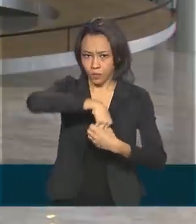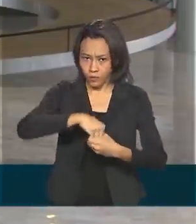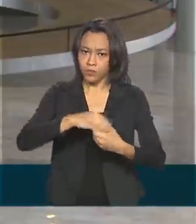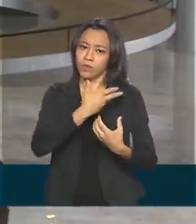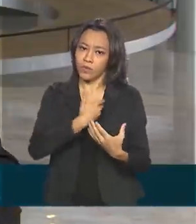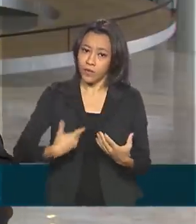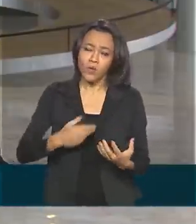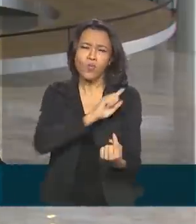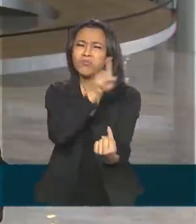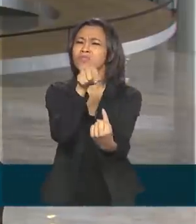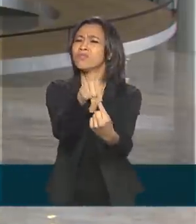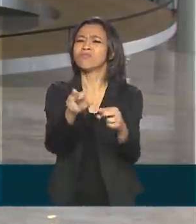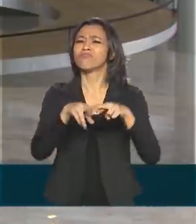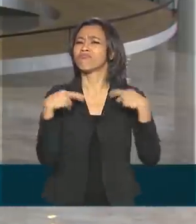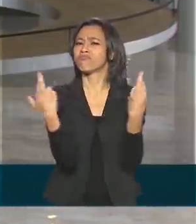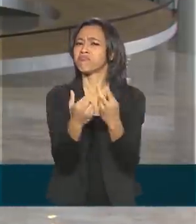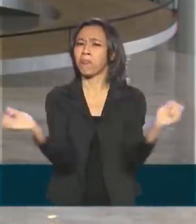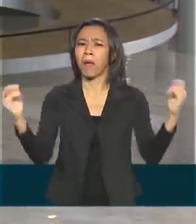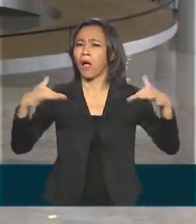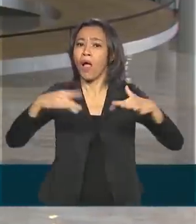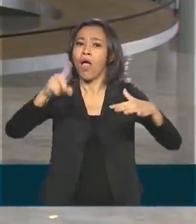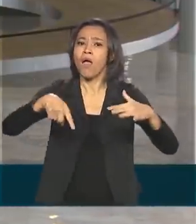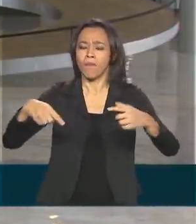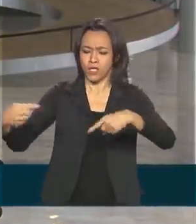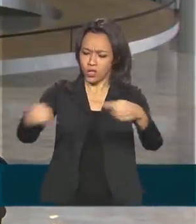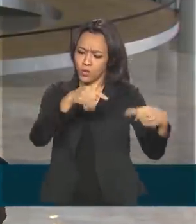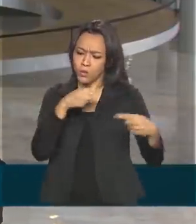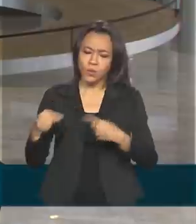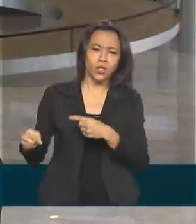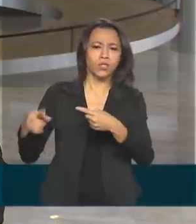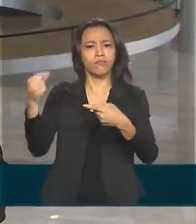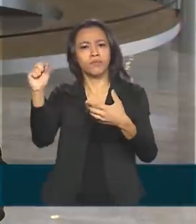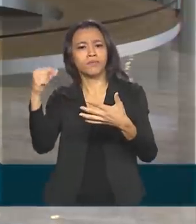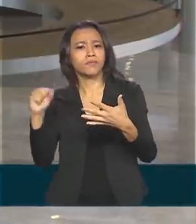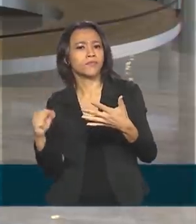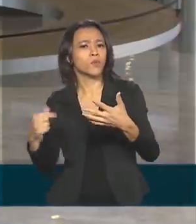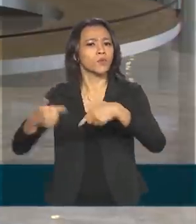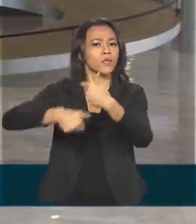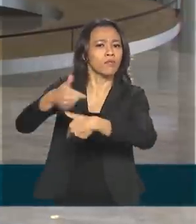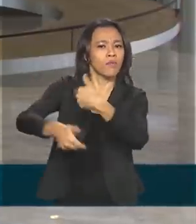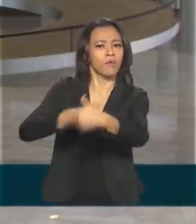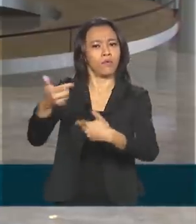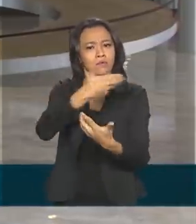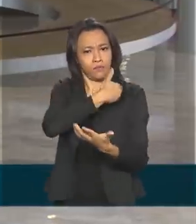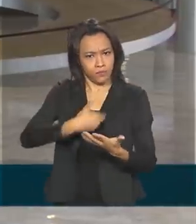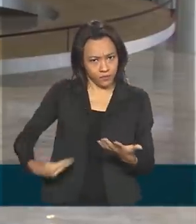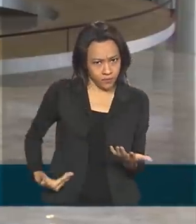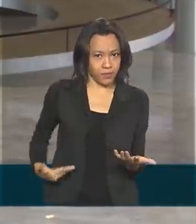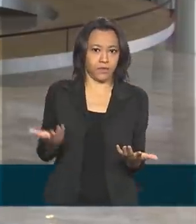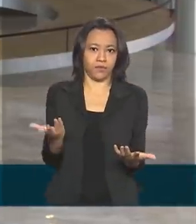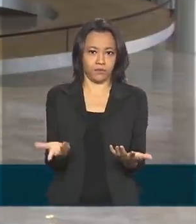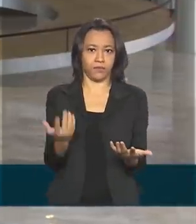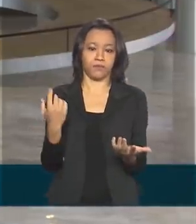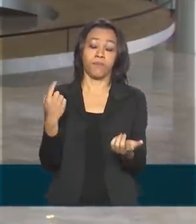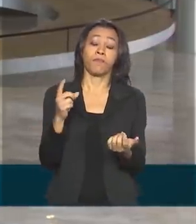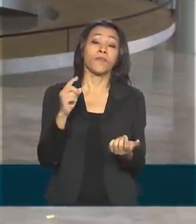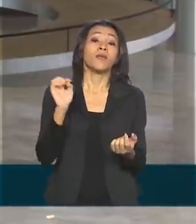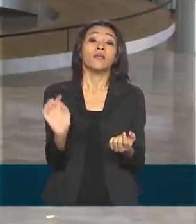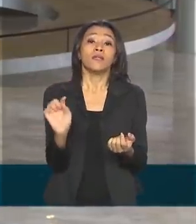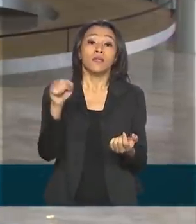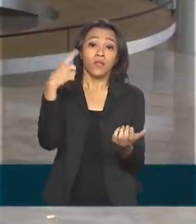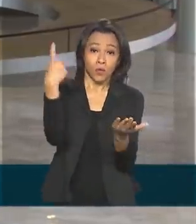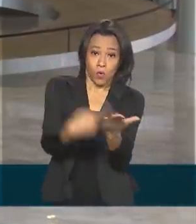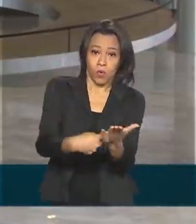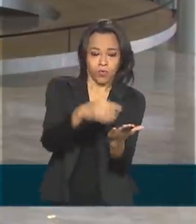objetivo de discutir, avaliar as ações do governo e as agendas prioritárias. Na sequência da